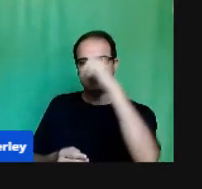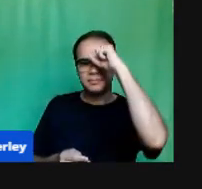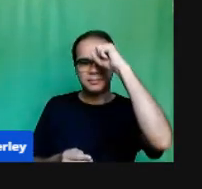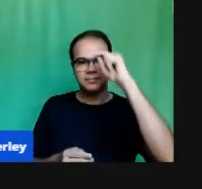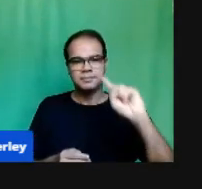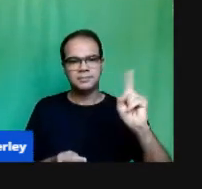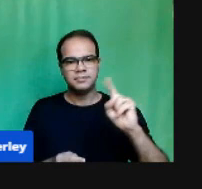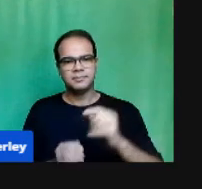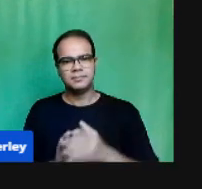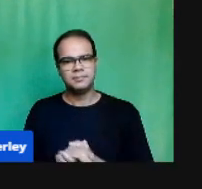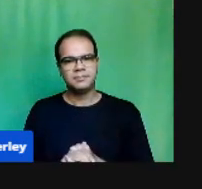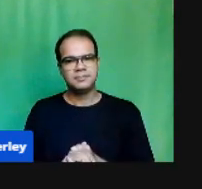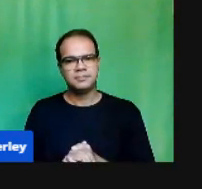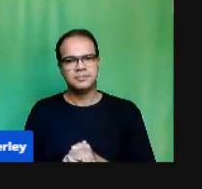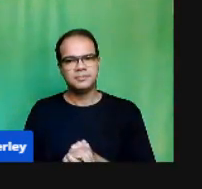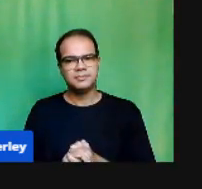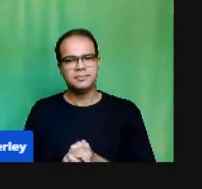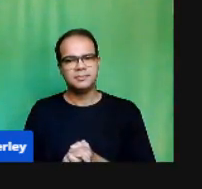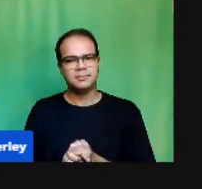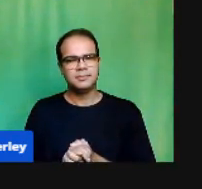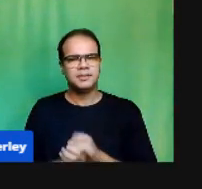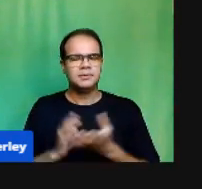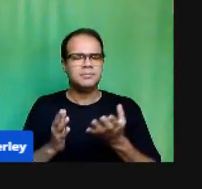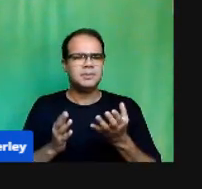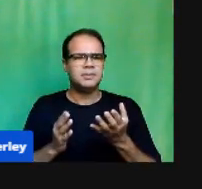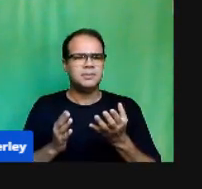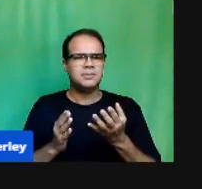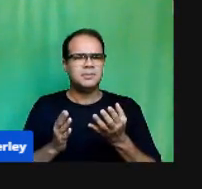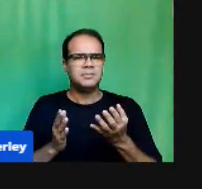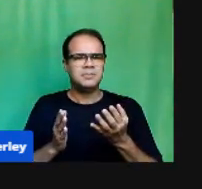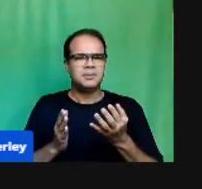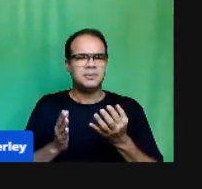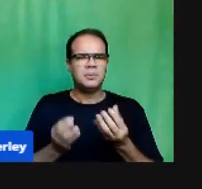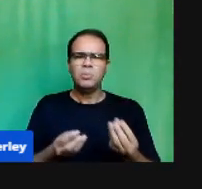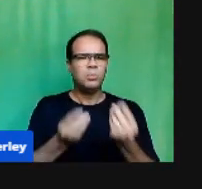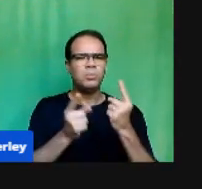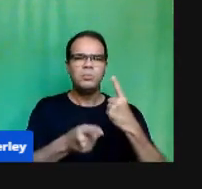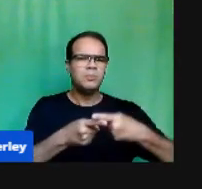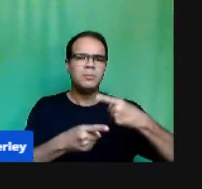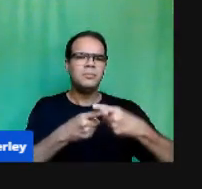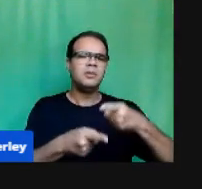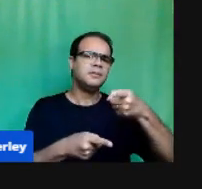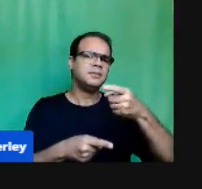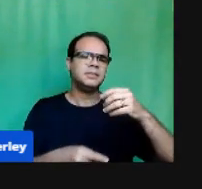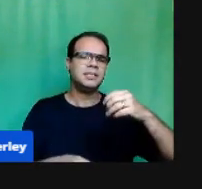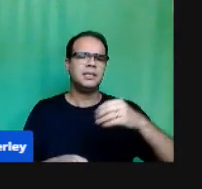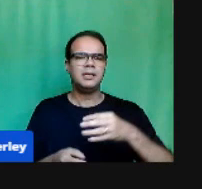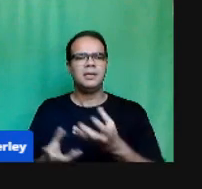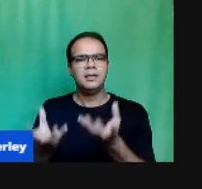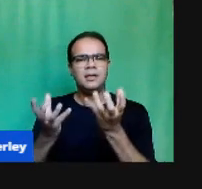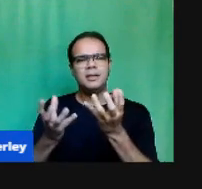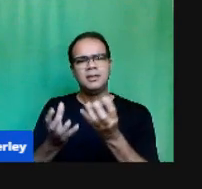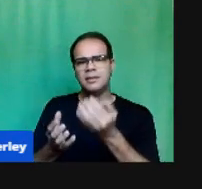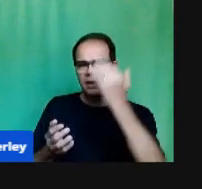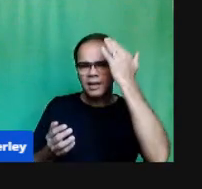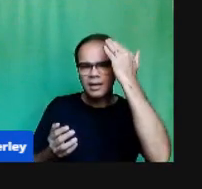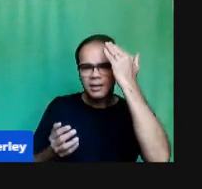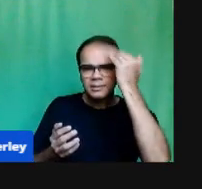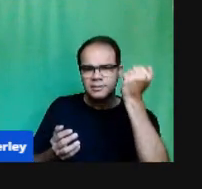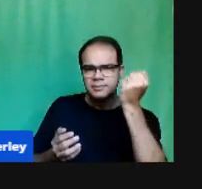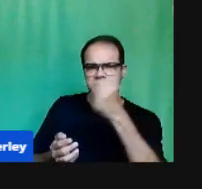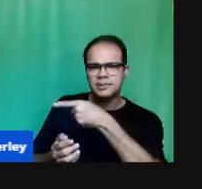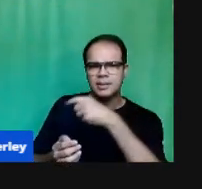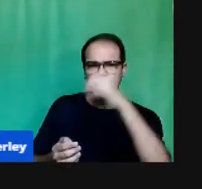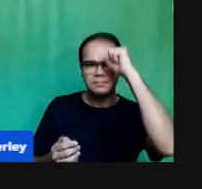Nós saibamos Qual é O foco Da avaliação O que Nós vamos Avaliar O que É possível